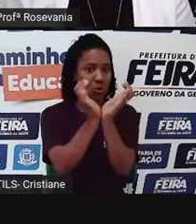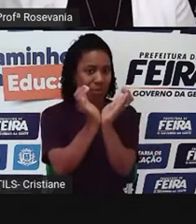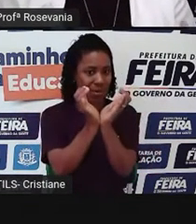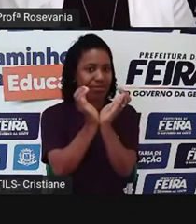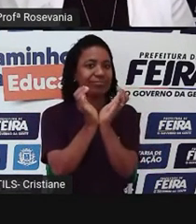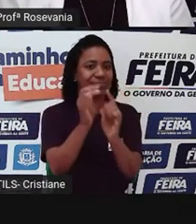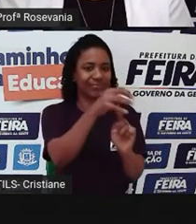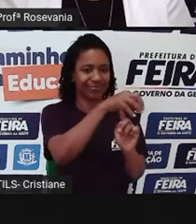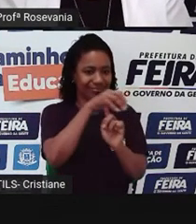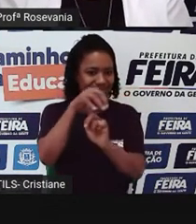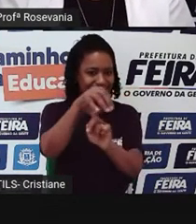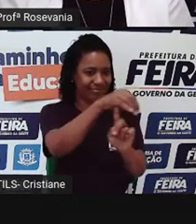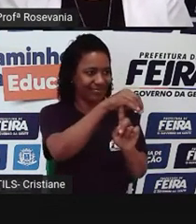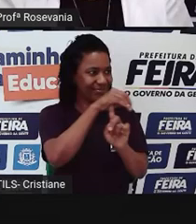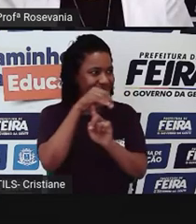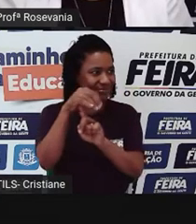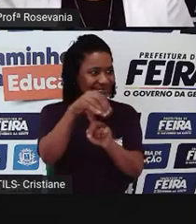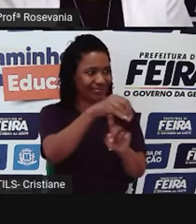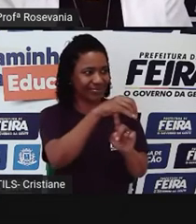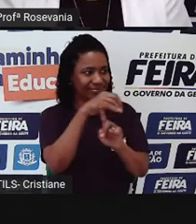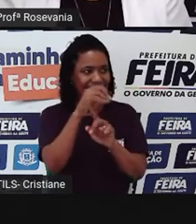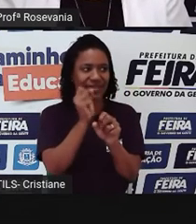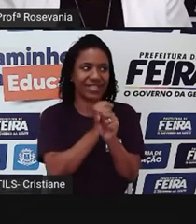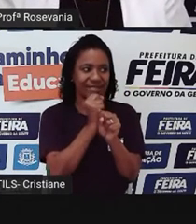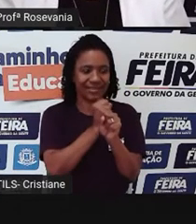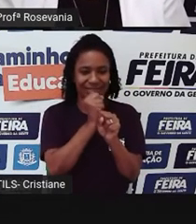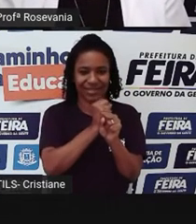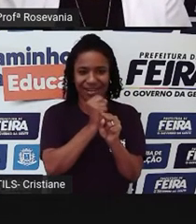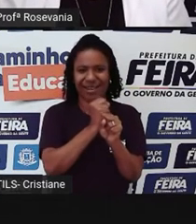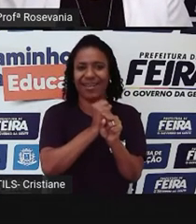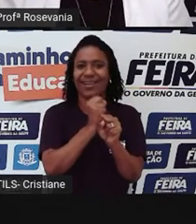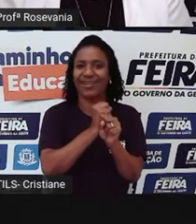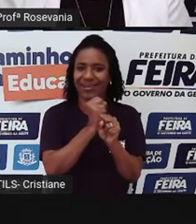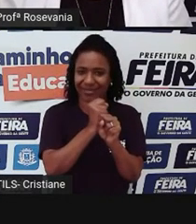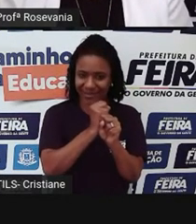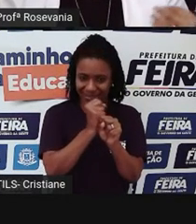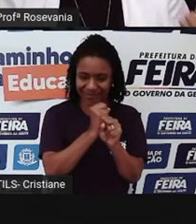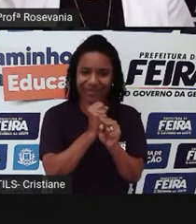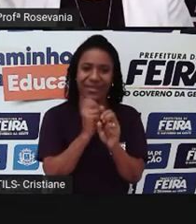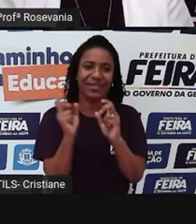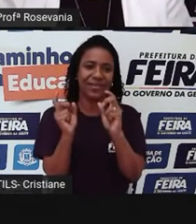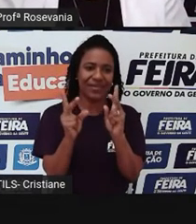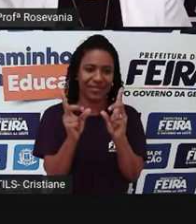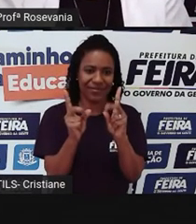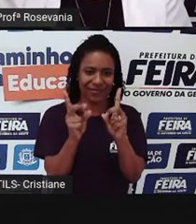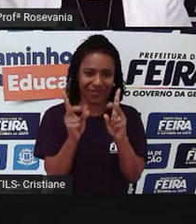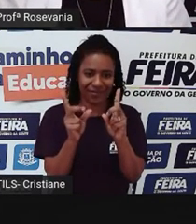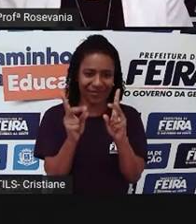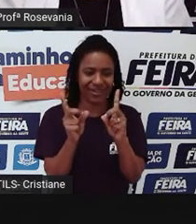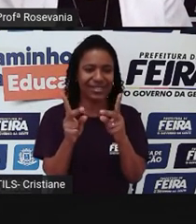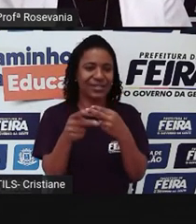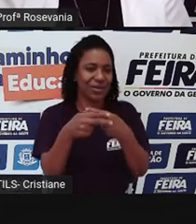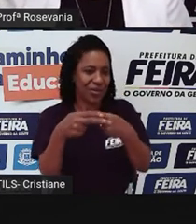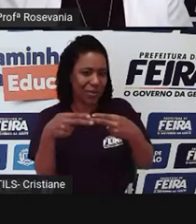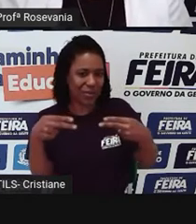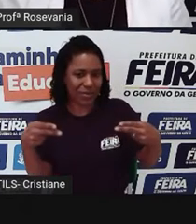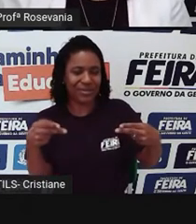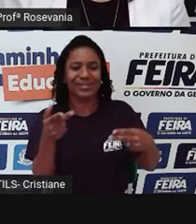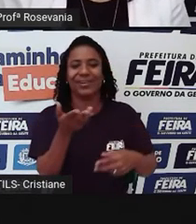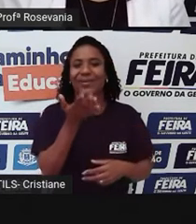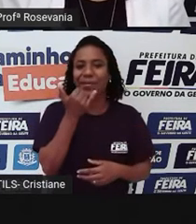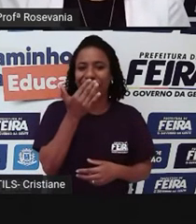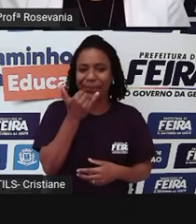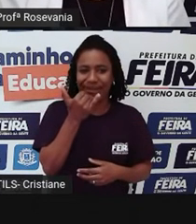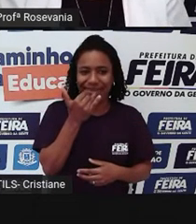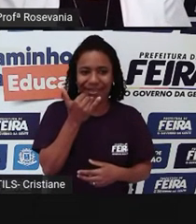que já está ali há muito tempo, que vende esses produtos alimentícios e vende